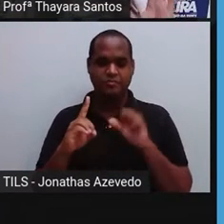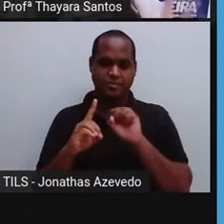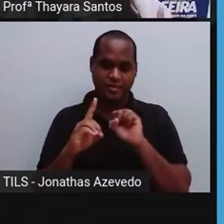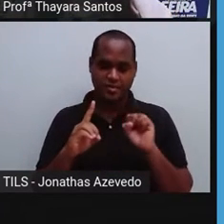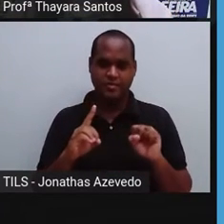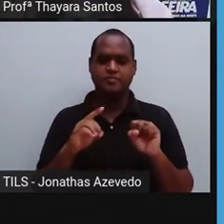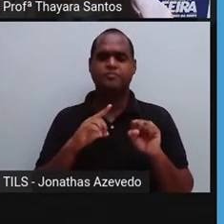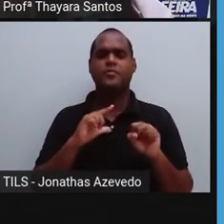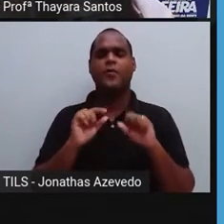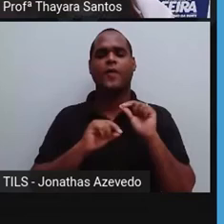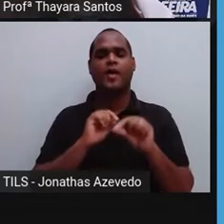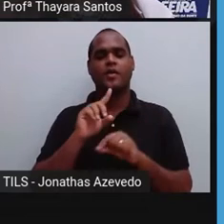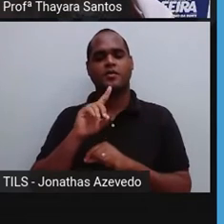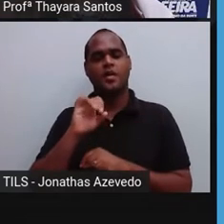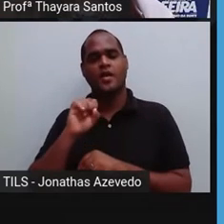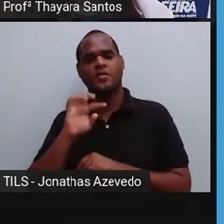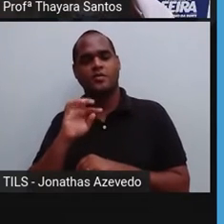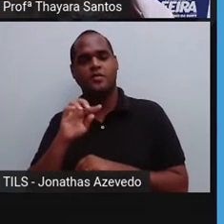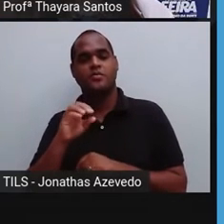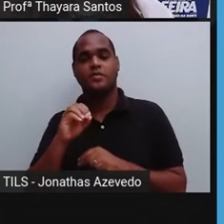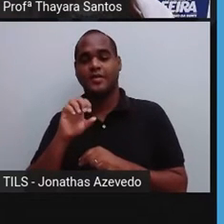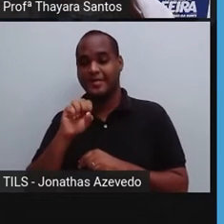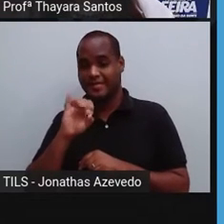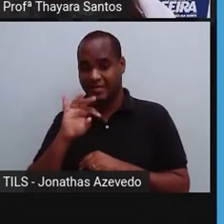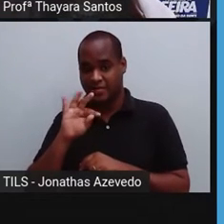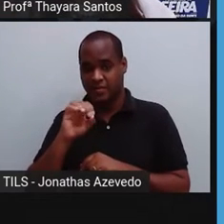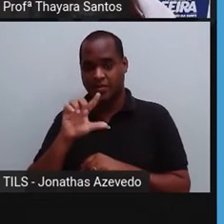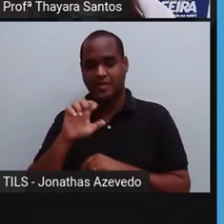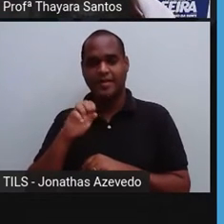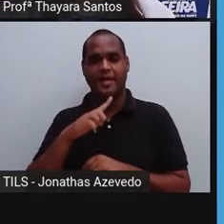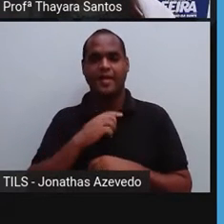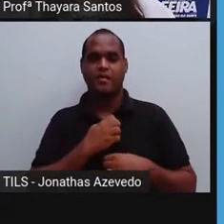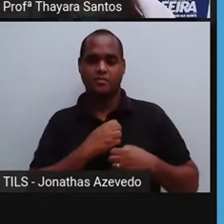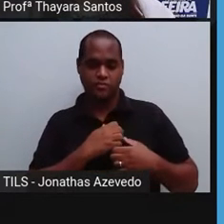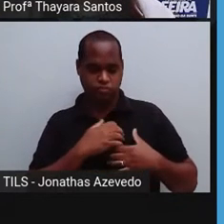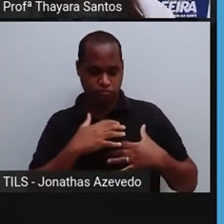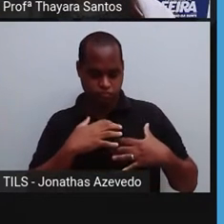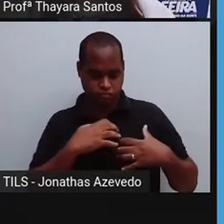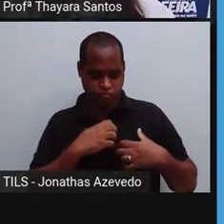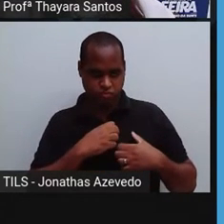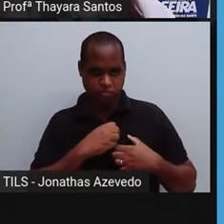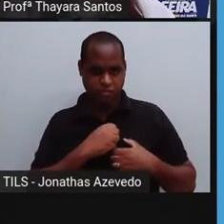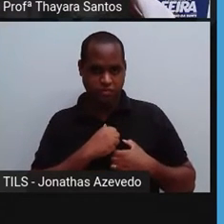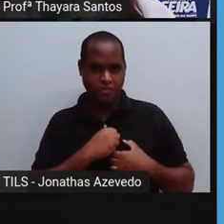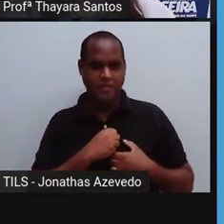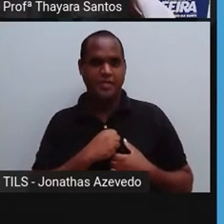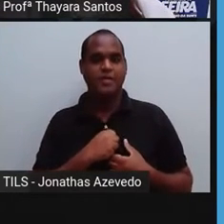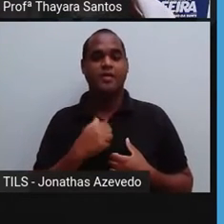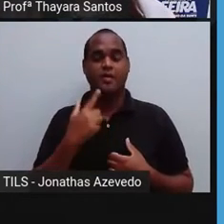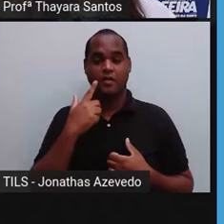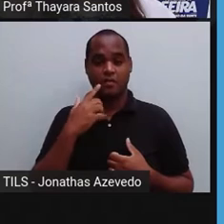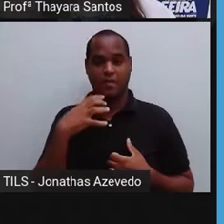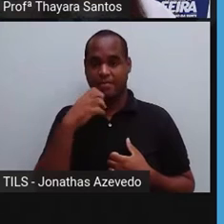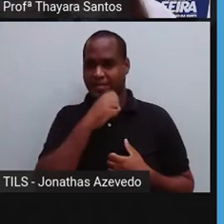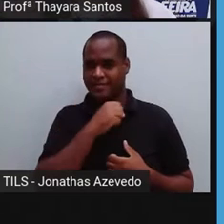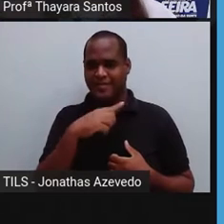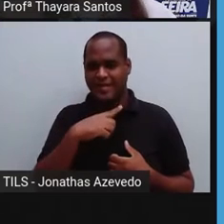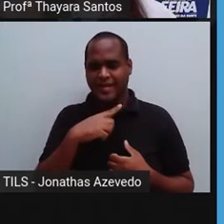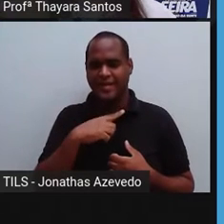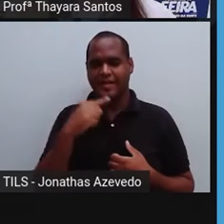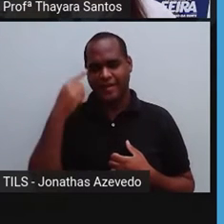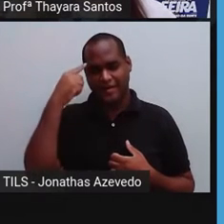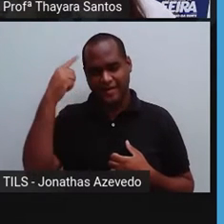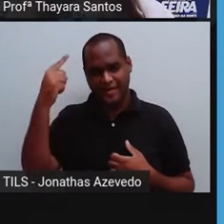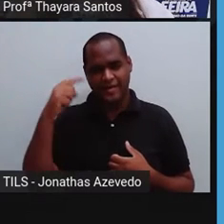Então, a sístole é esse movimento quando o coração, ele contrai bruscamente, ó, quando ele faz a sístole. Nesse movimento